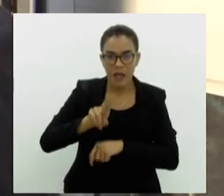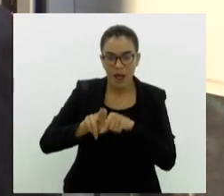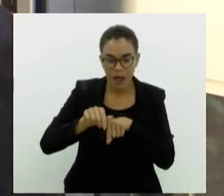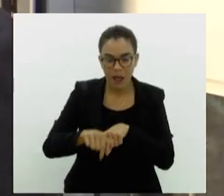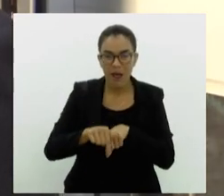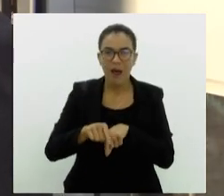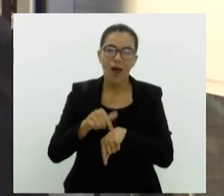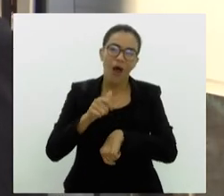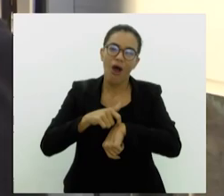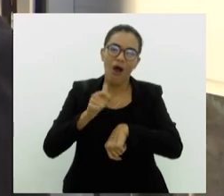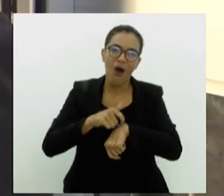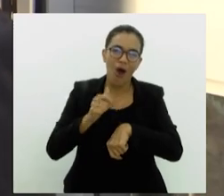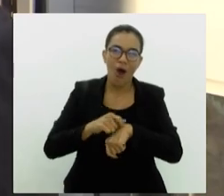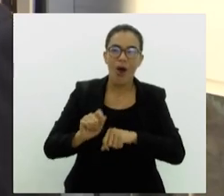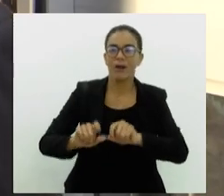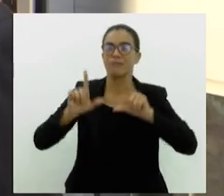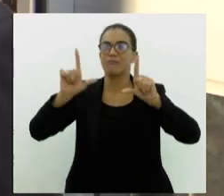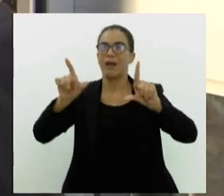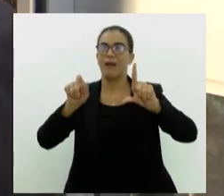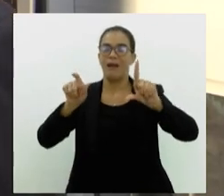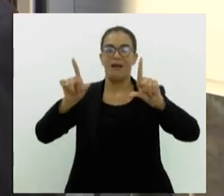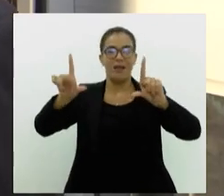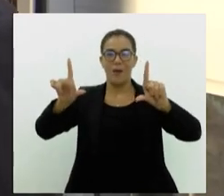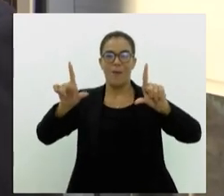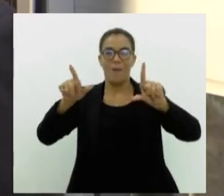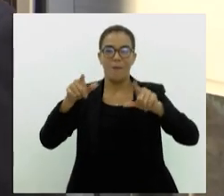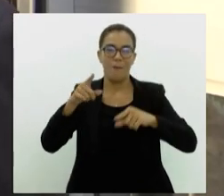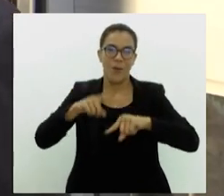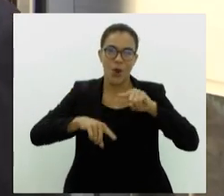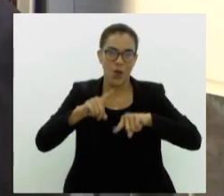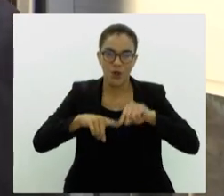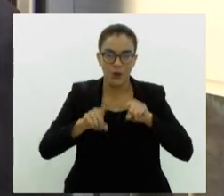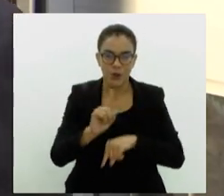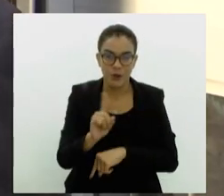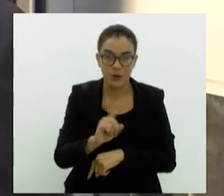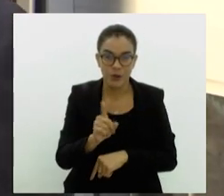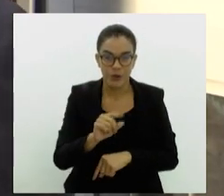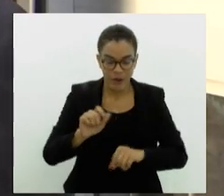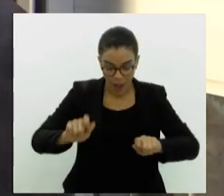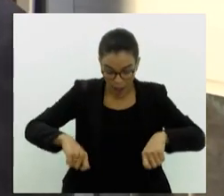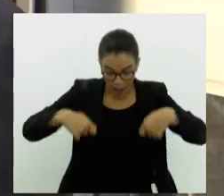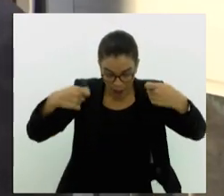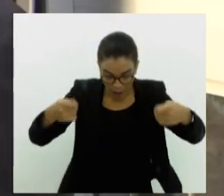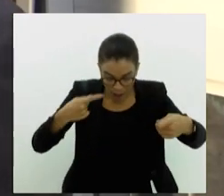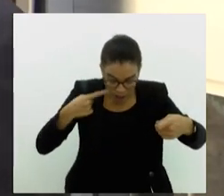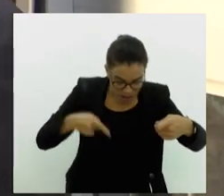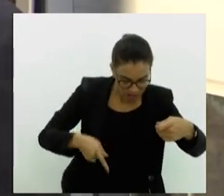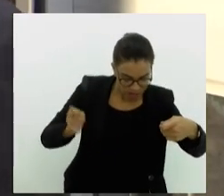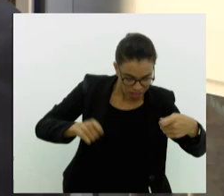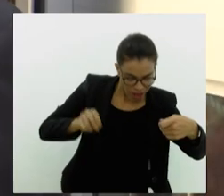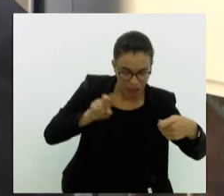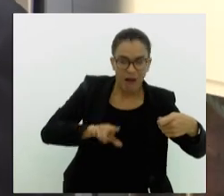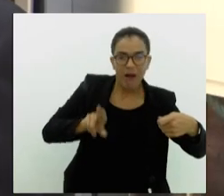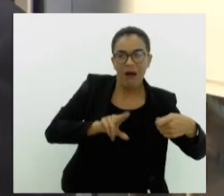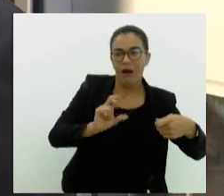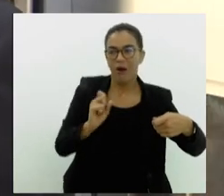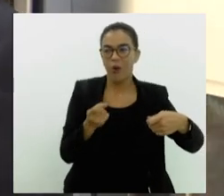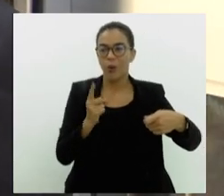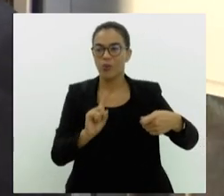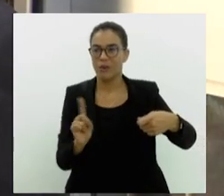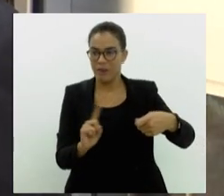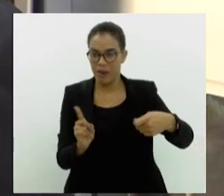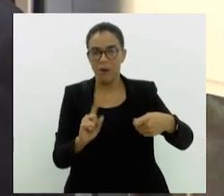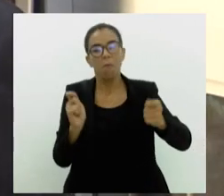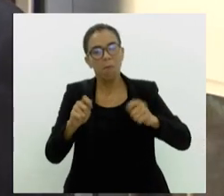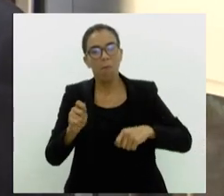verificar só no momento em que for instalar, por exemplo, o produto. Enfim, ele tem que ter essa consciência também de que ele pode